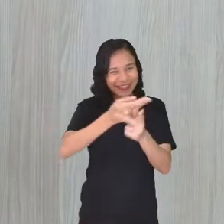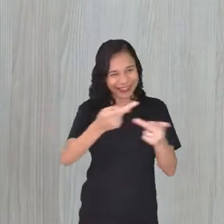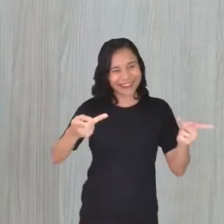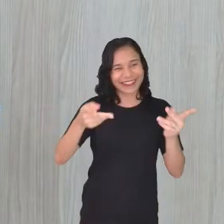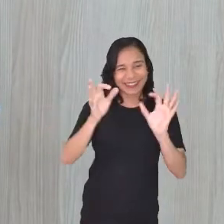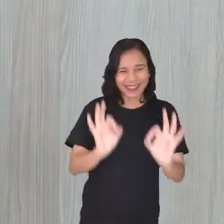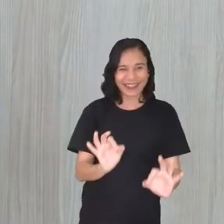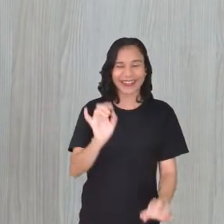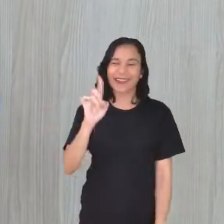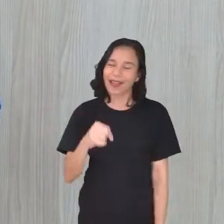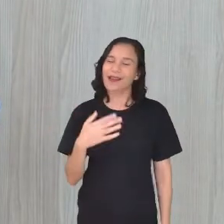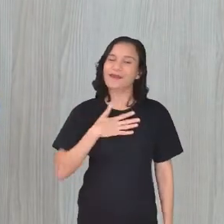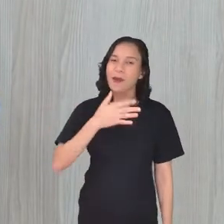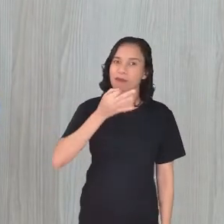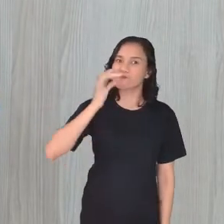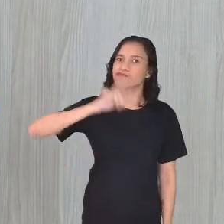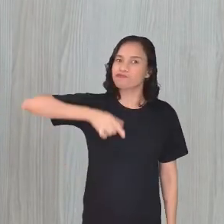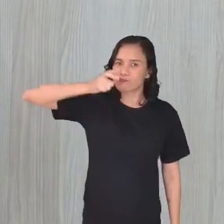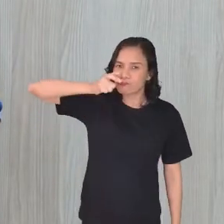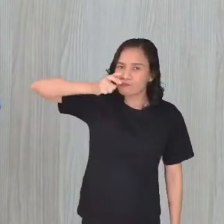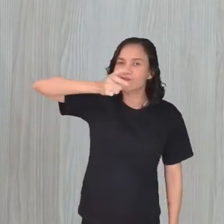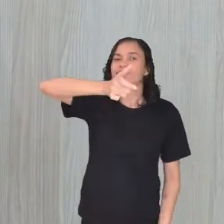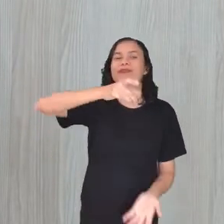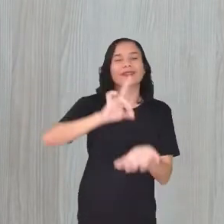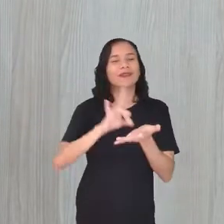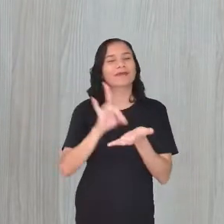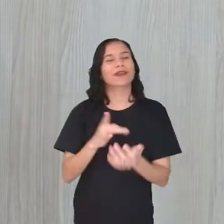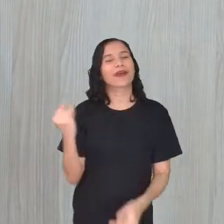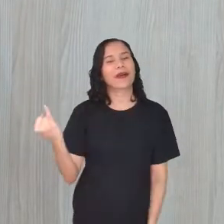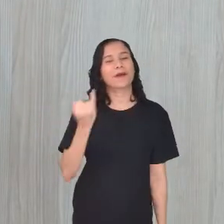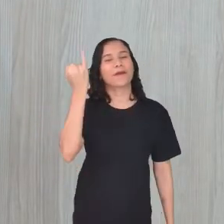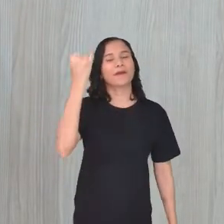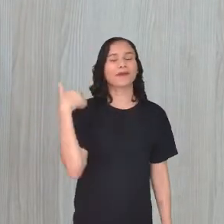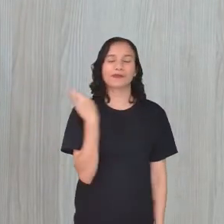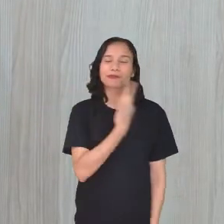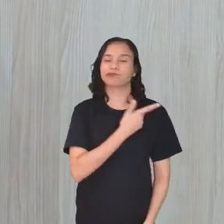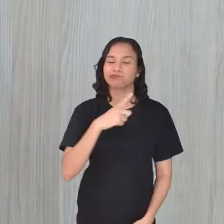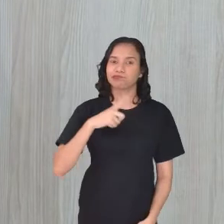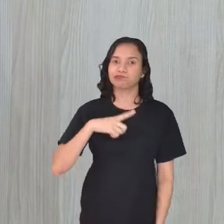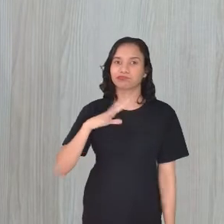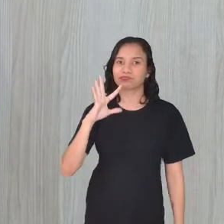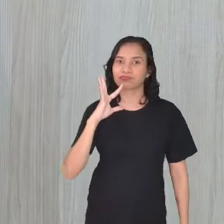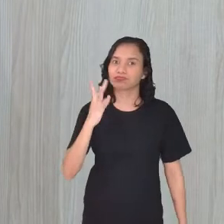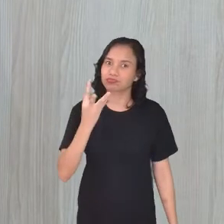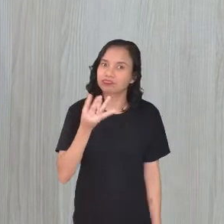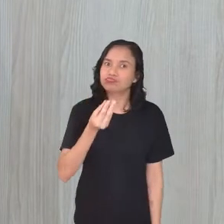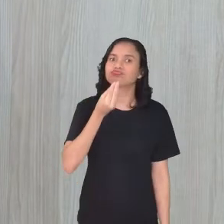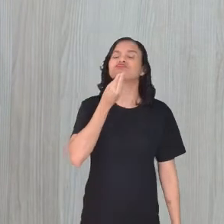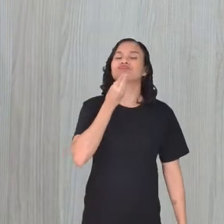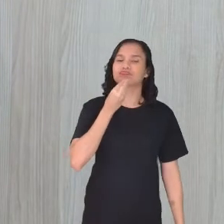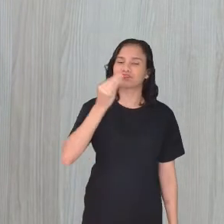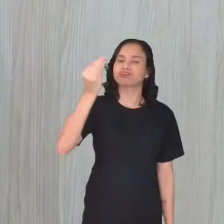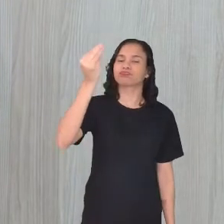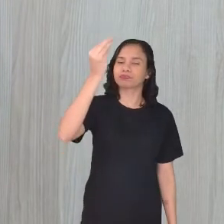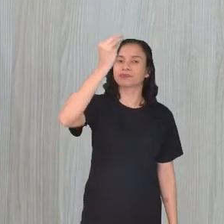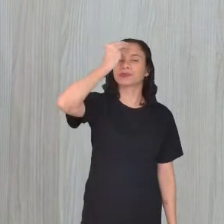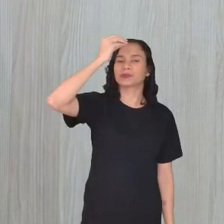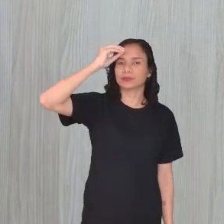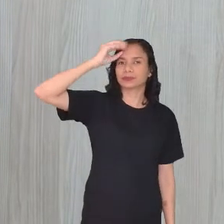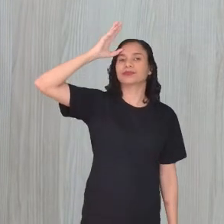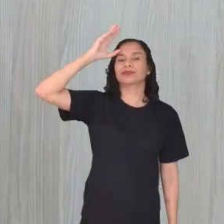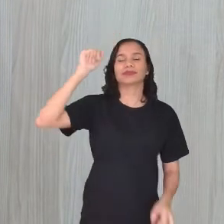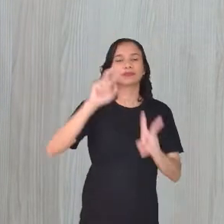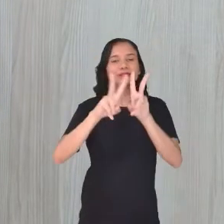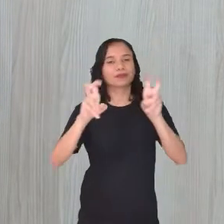viu? Que eu acho super interessante e é importante que a gente detenha esse conhecimento, né? Sobre a nossa